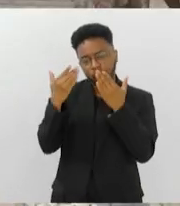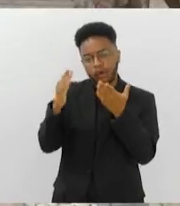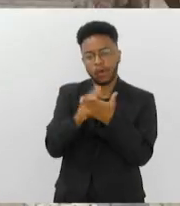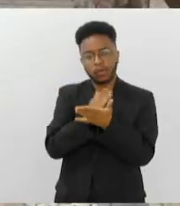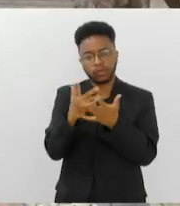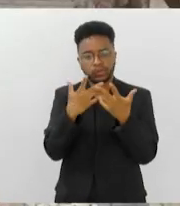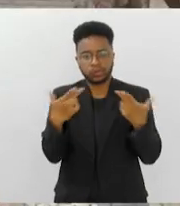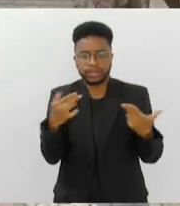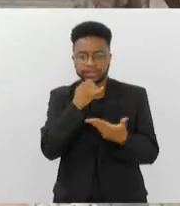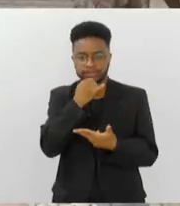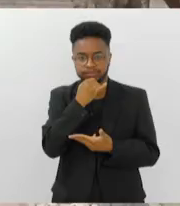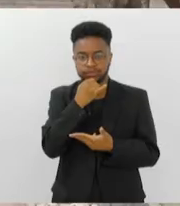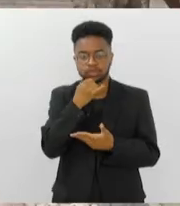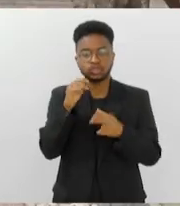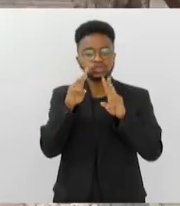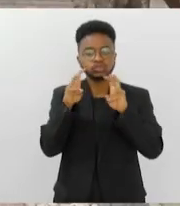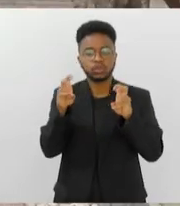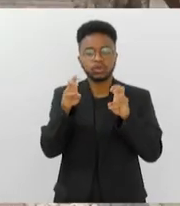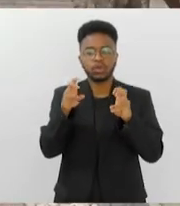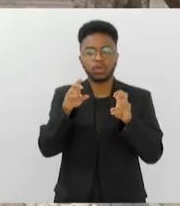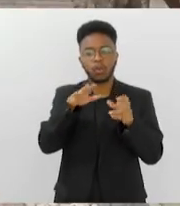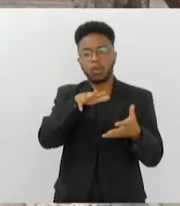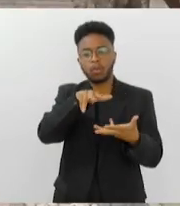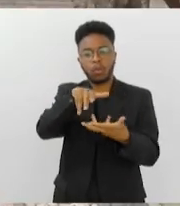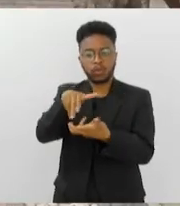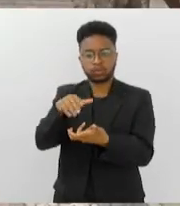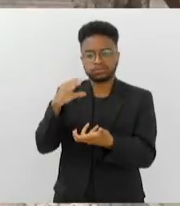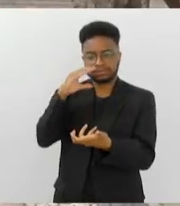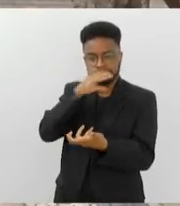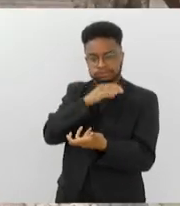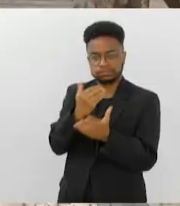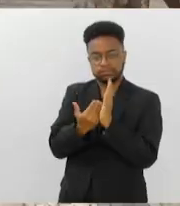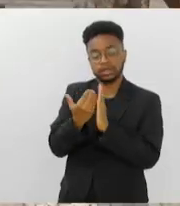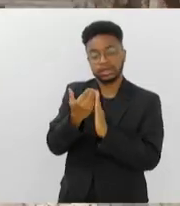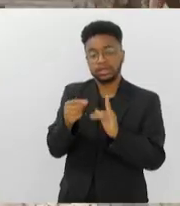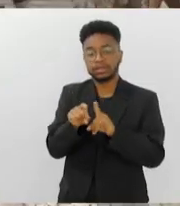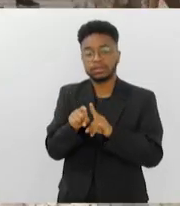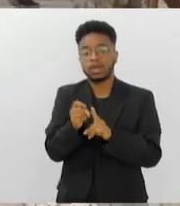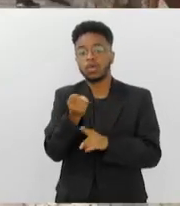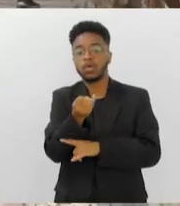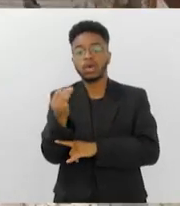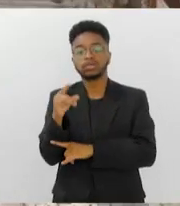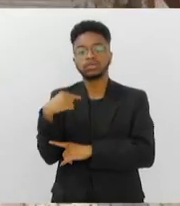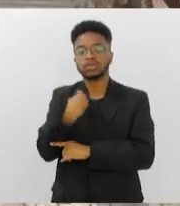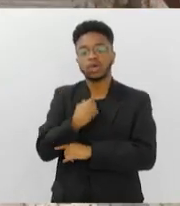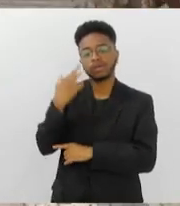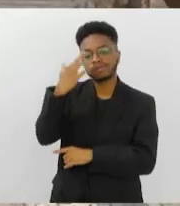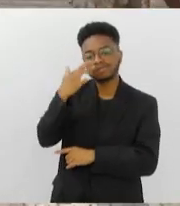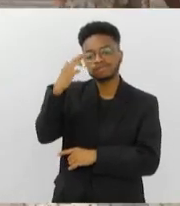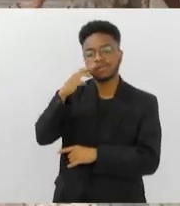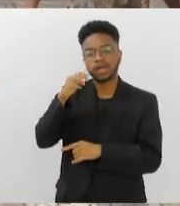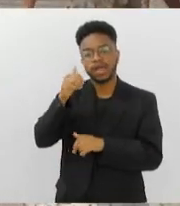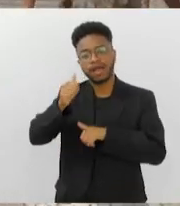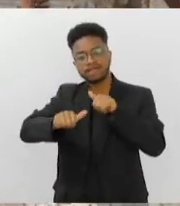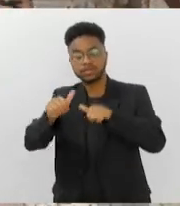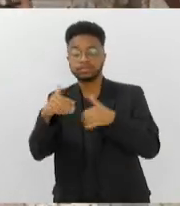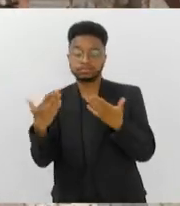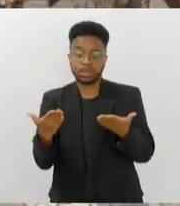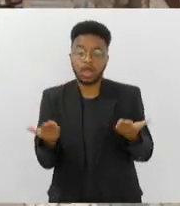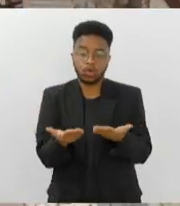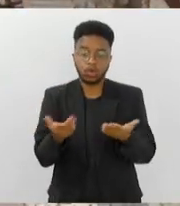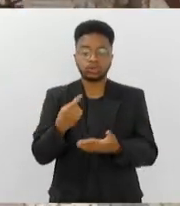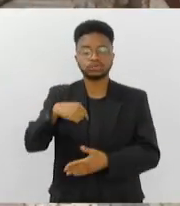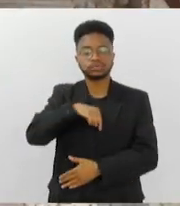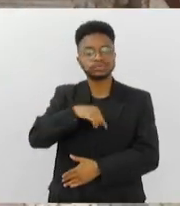relacionadas, por exemplo, ao crescimento global. Também a quantidade de monitoramento. O Estado vem avançando nas ações de monitoramento, então agora a gente